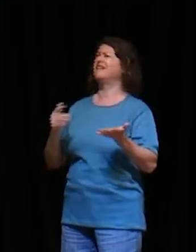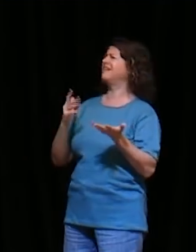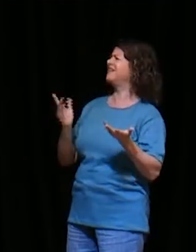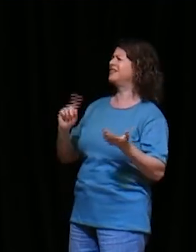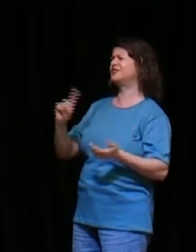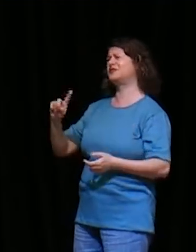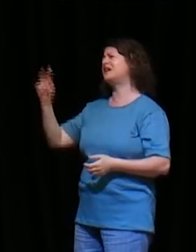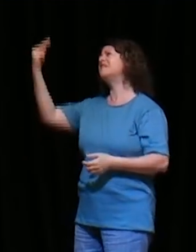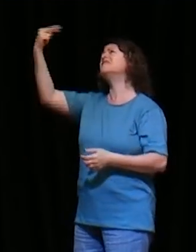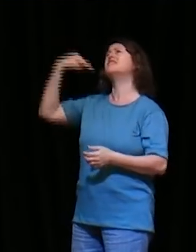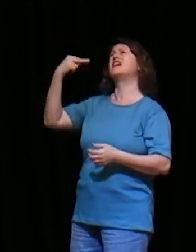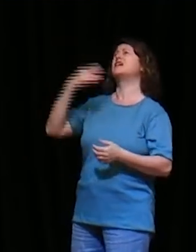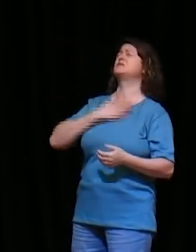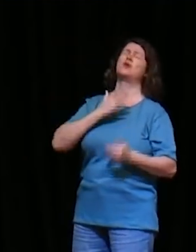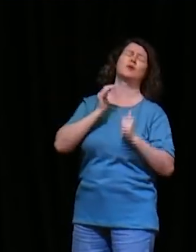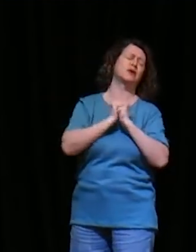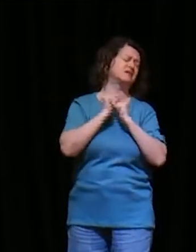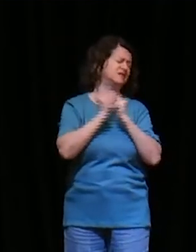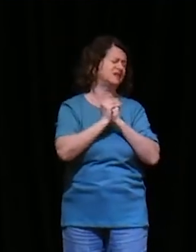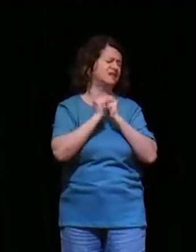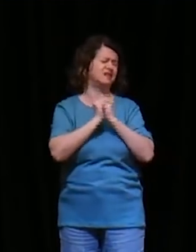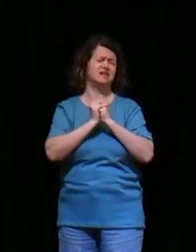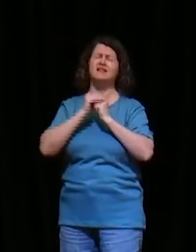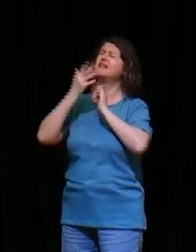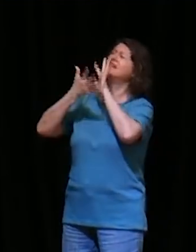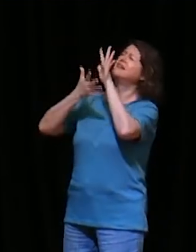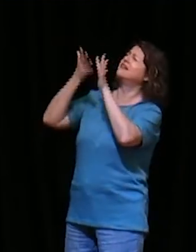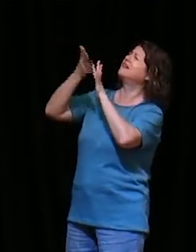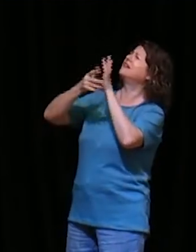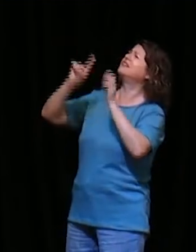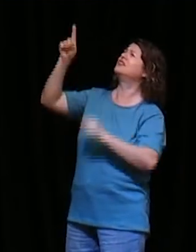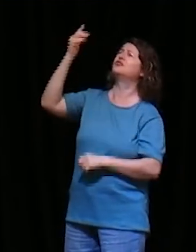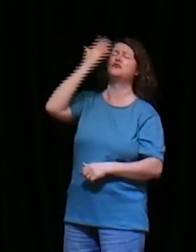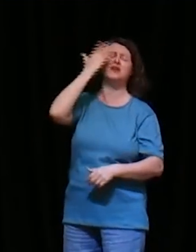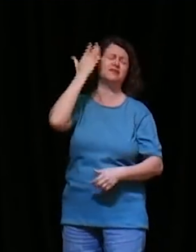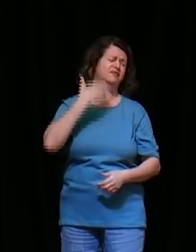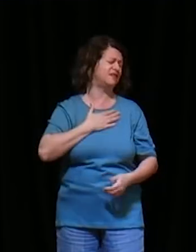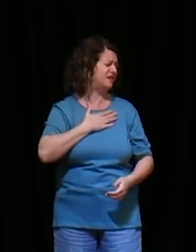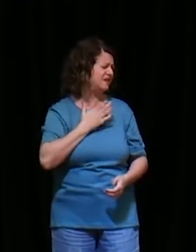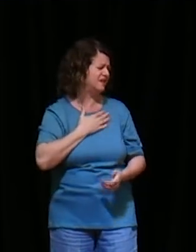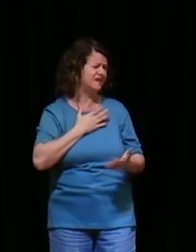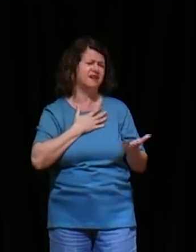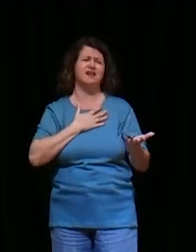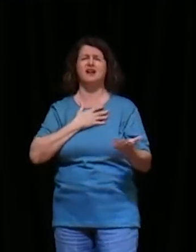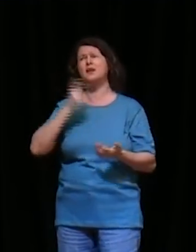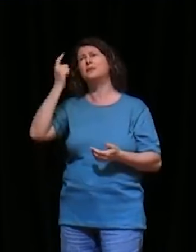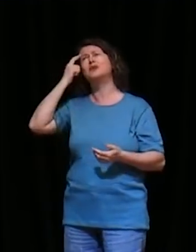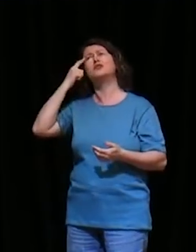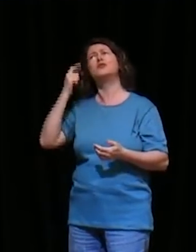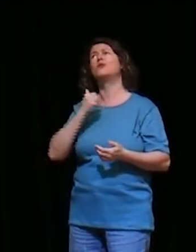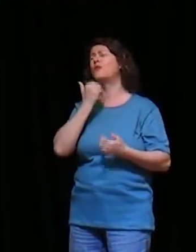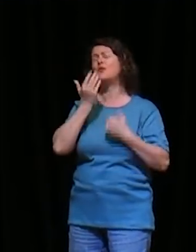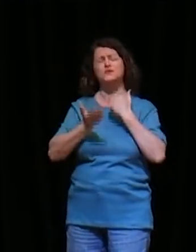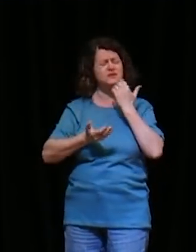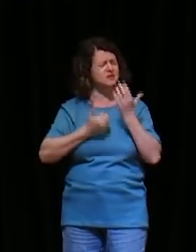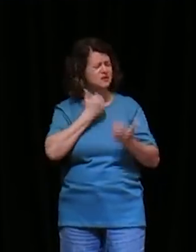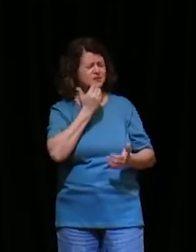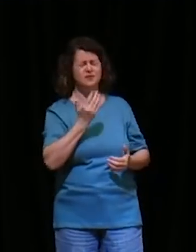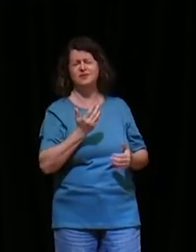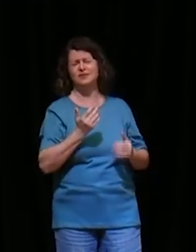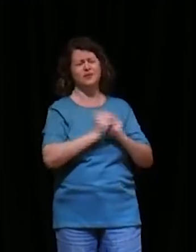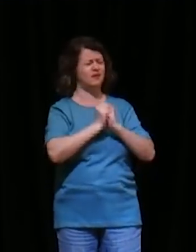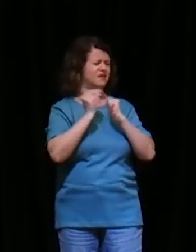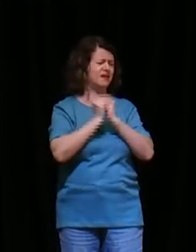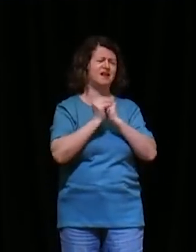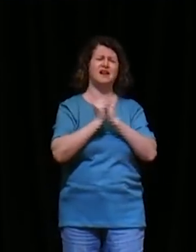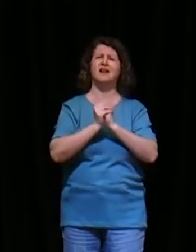que acham que Deus não vai entender a oração dele, pessoas que acham que são inaptas, são desprovidas